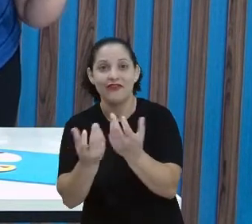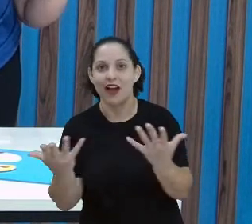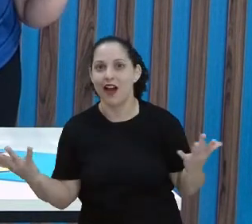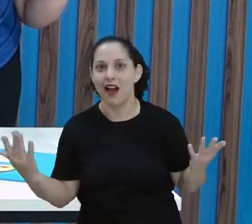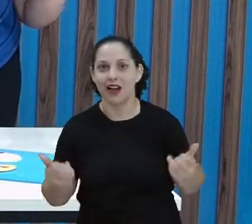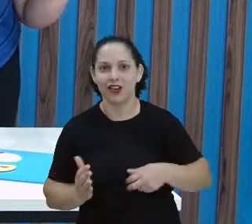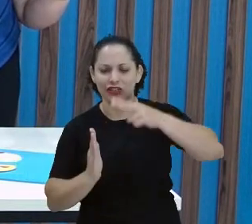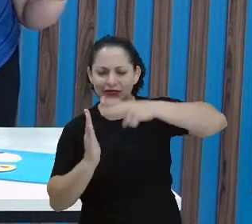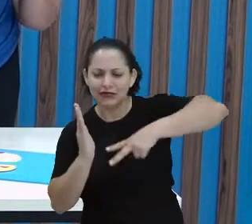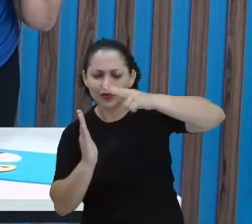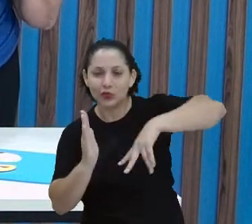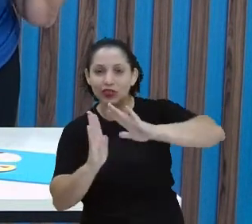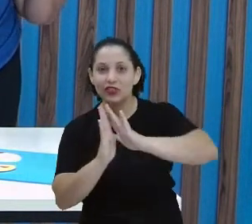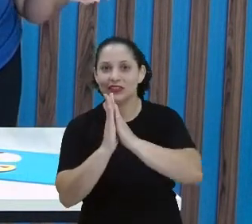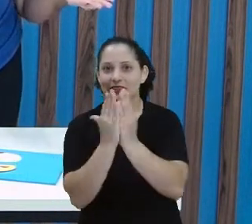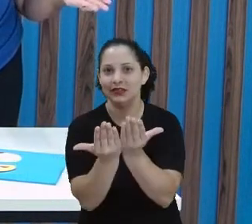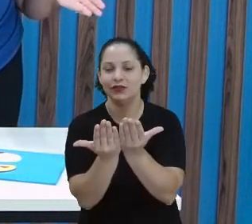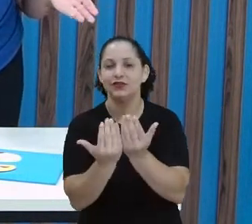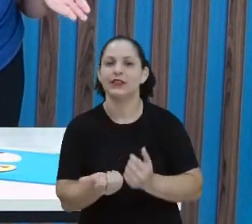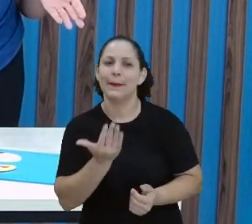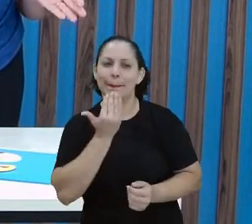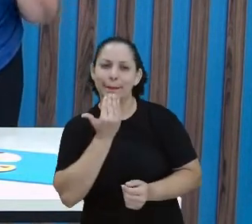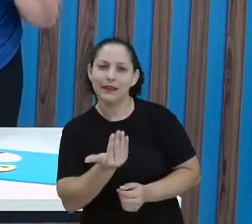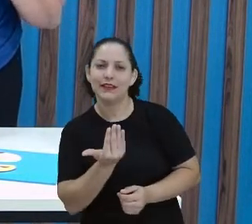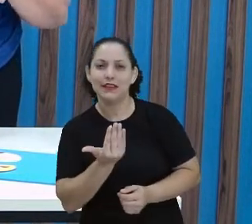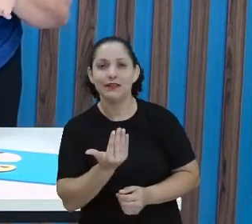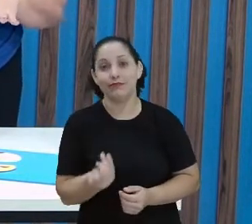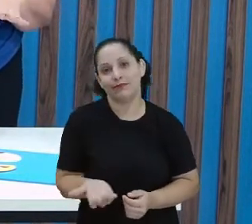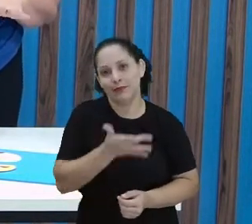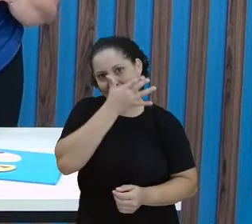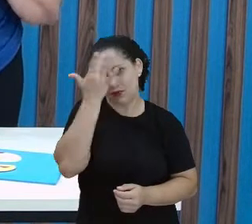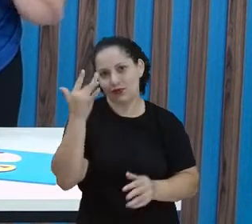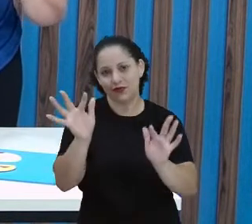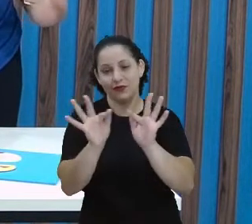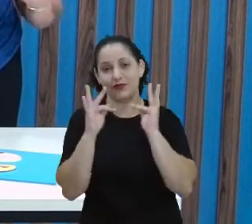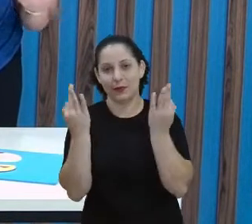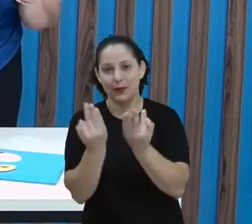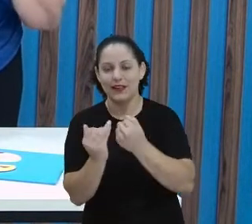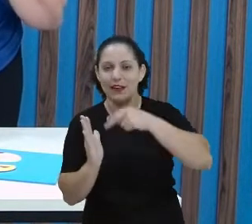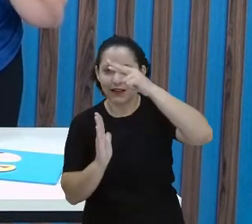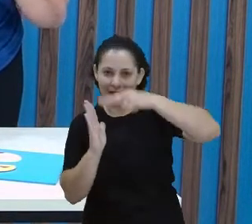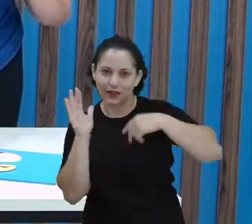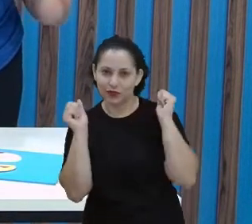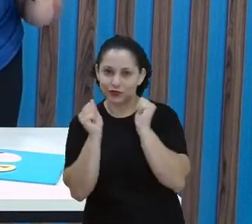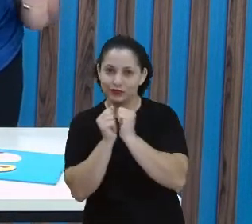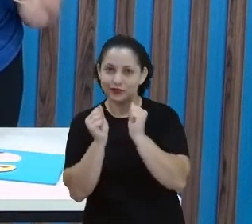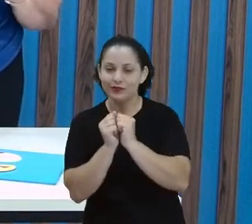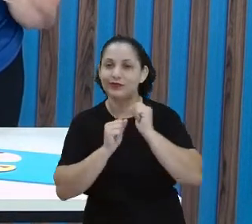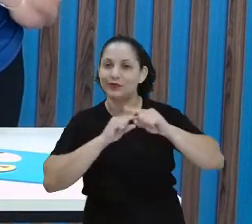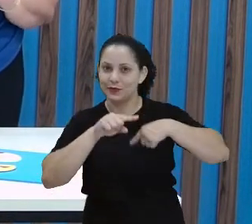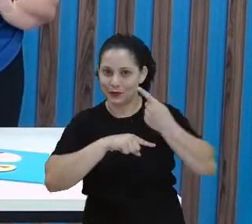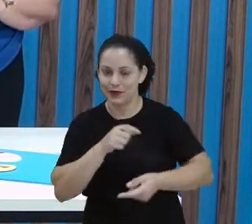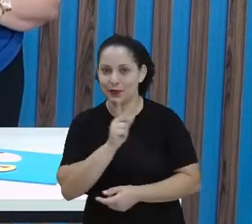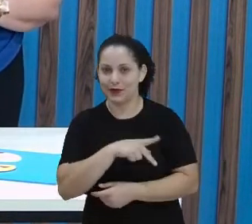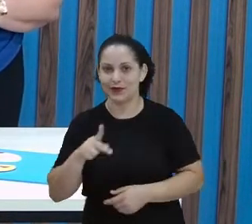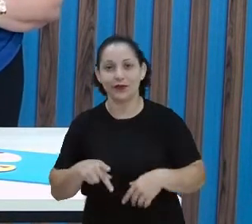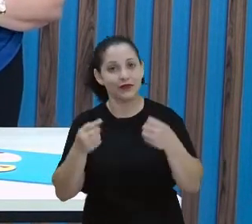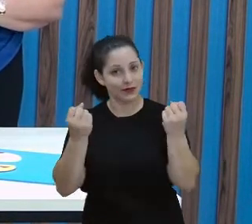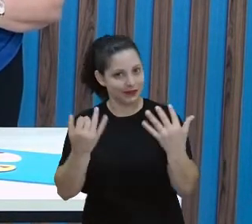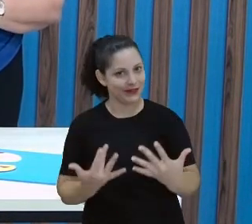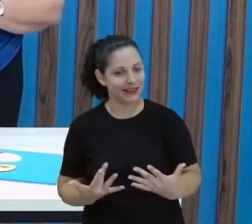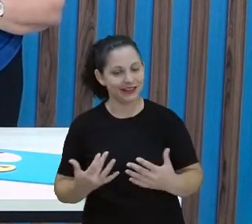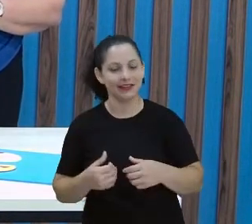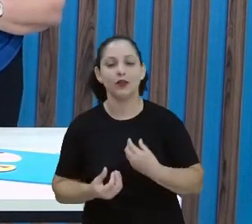pode aproveitar e pedir para alguém da sua família também ler, né? Daqui a pouco a professora Josi vai ensinar como é que entra na Árvore do Livro